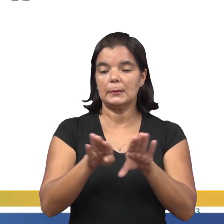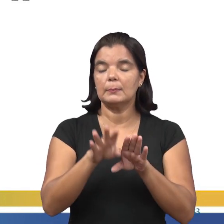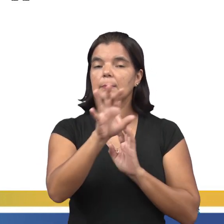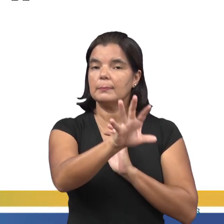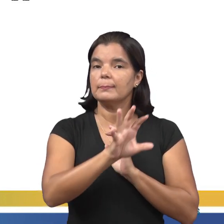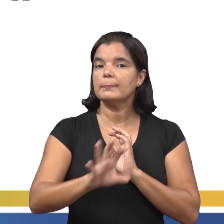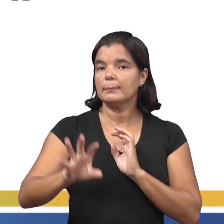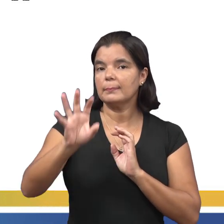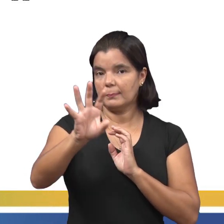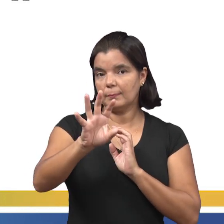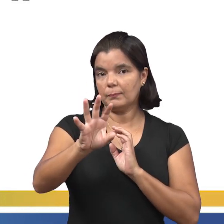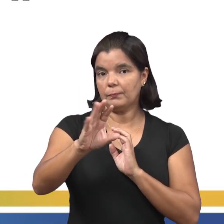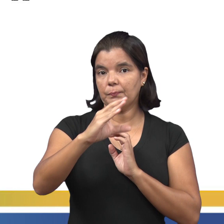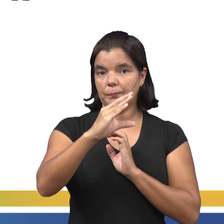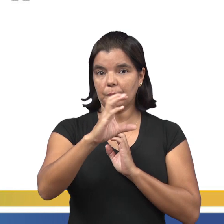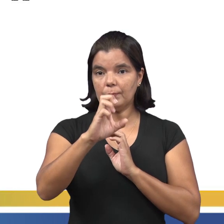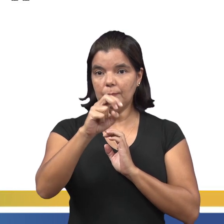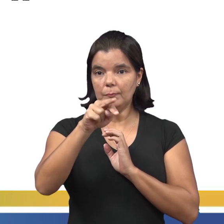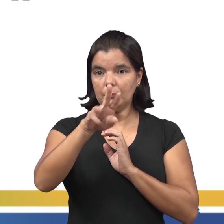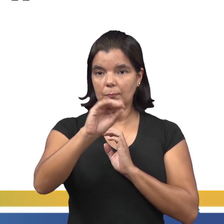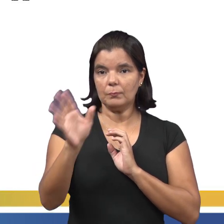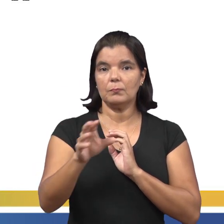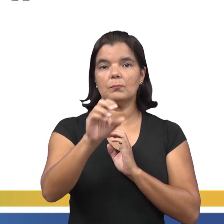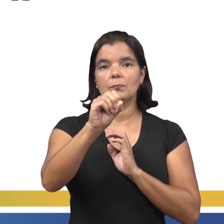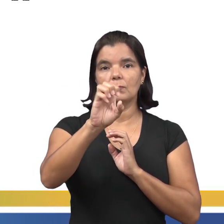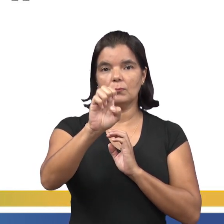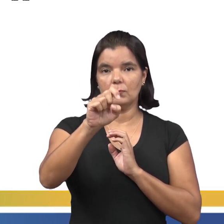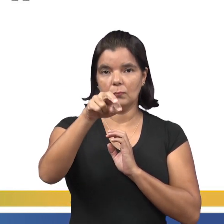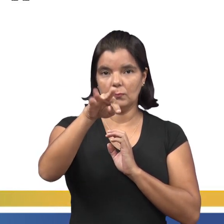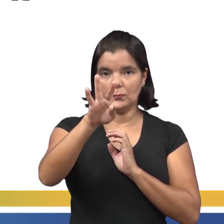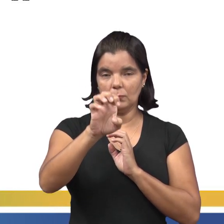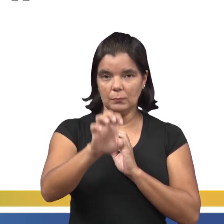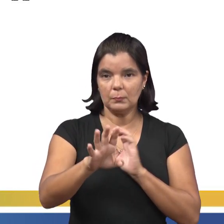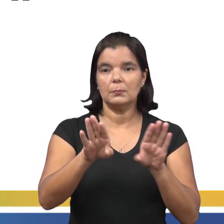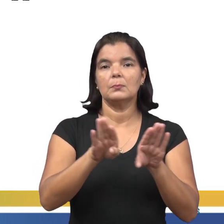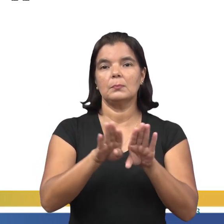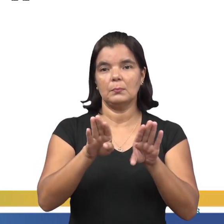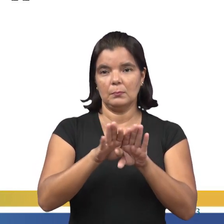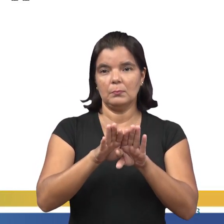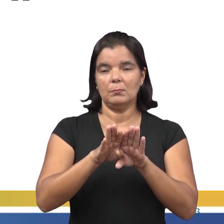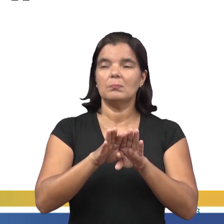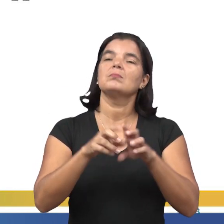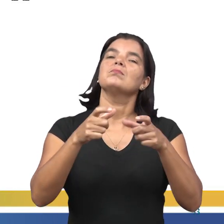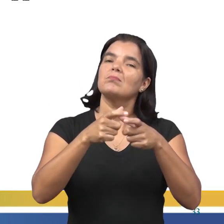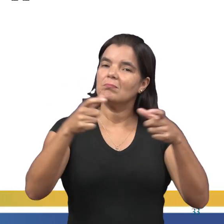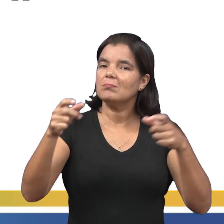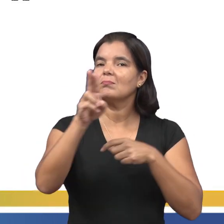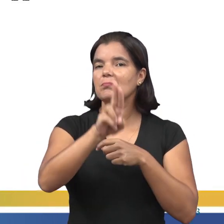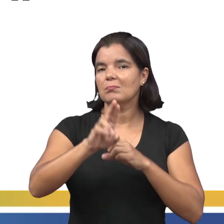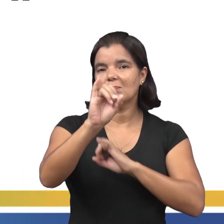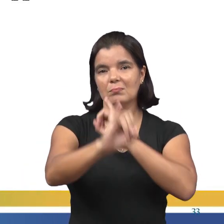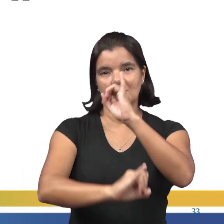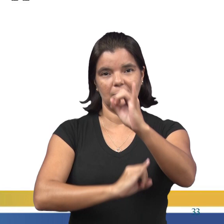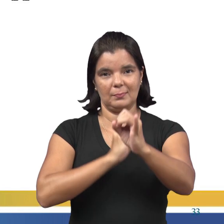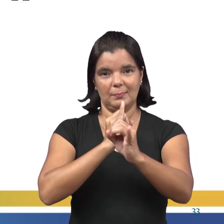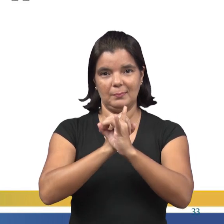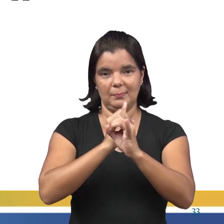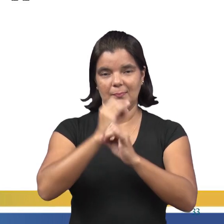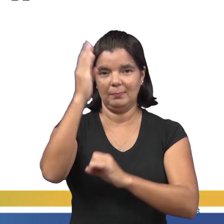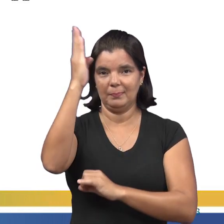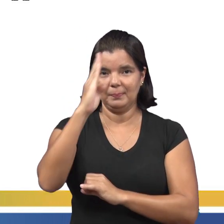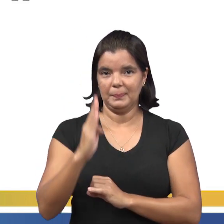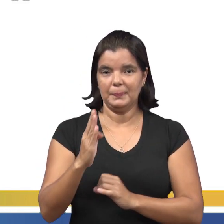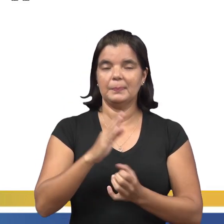as regiões. O centro-oeste é a região com maior percentual de pessoas que fazem uso da internet no